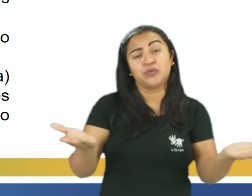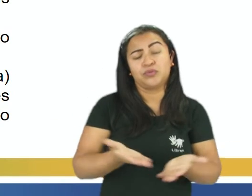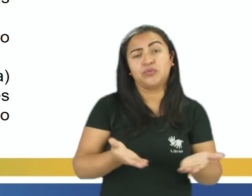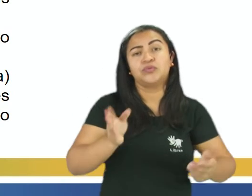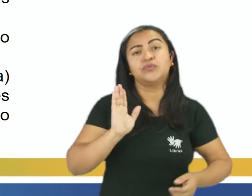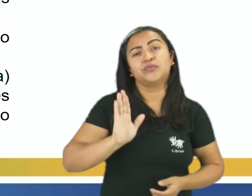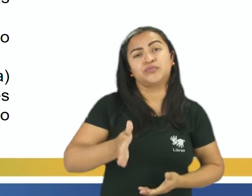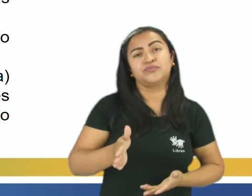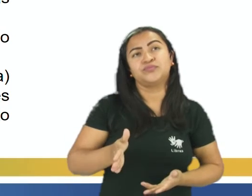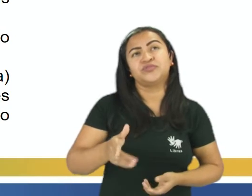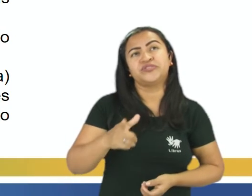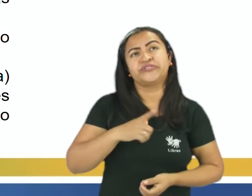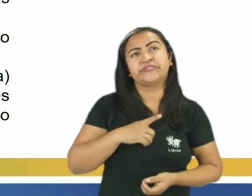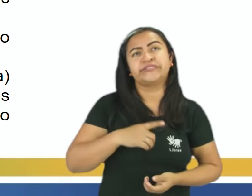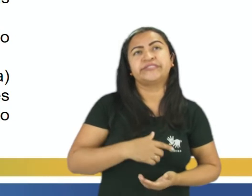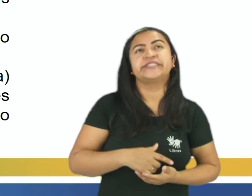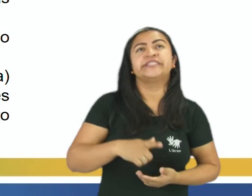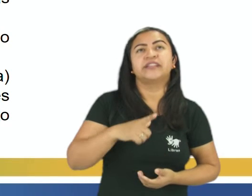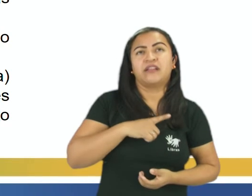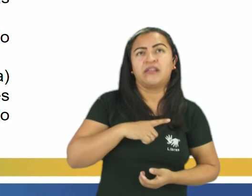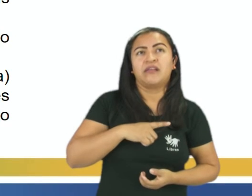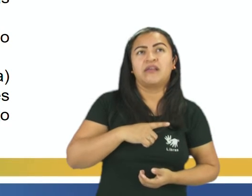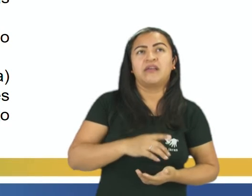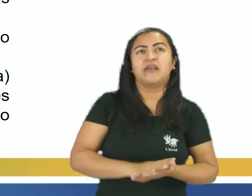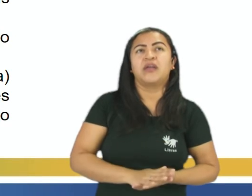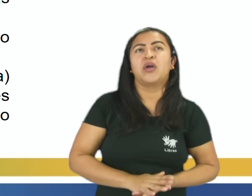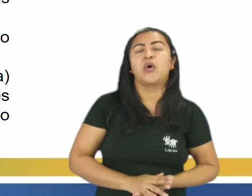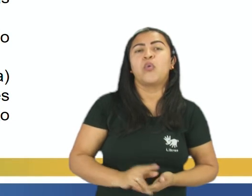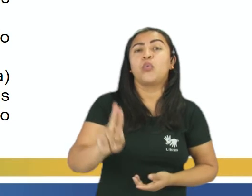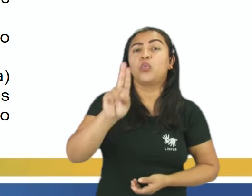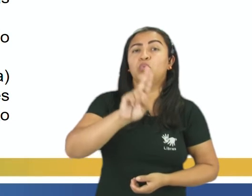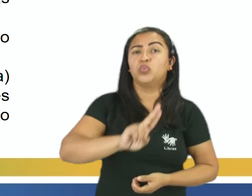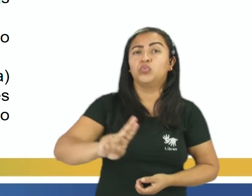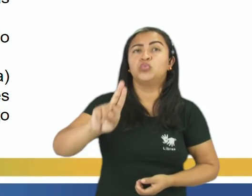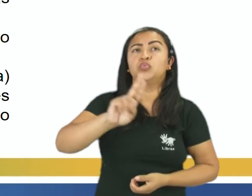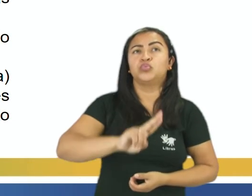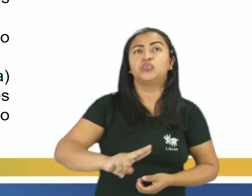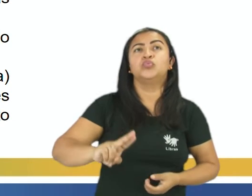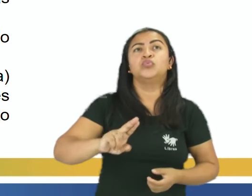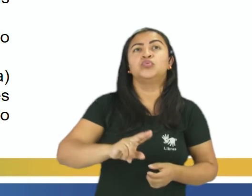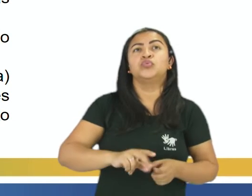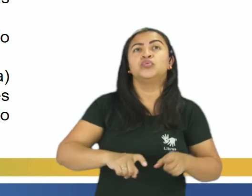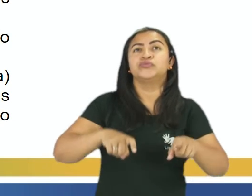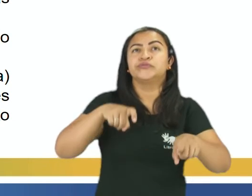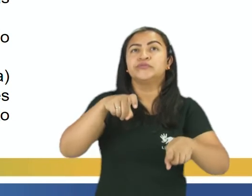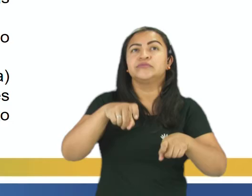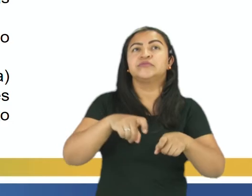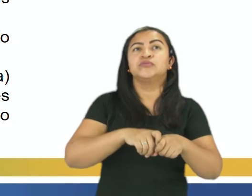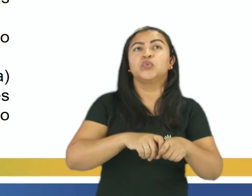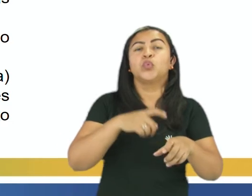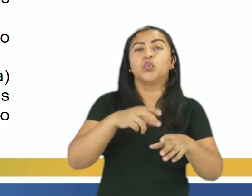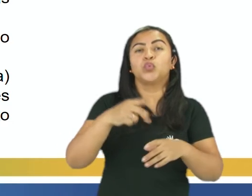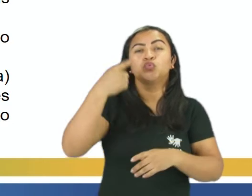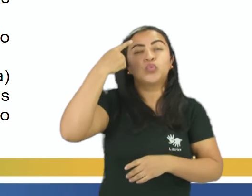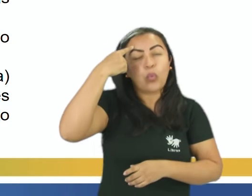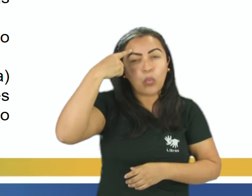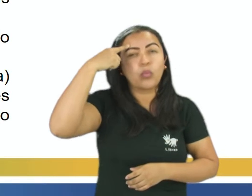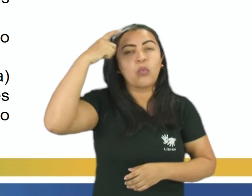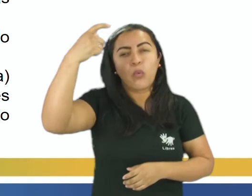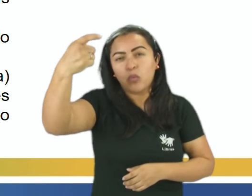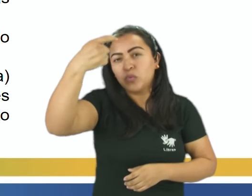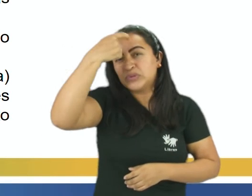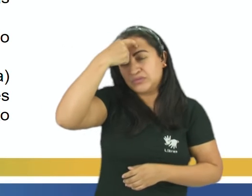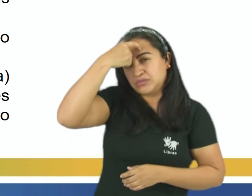já se pleiteamos o uso quase cíclico de nossa principal matéria-prima, a água.